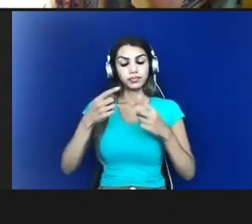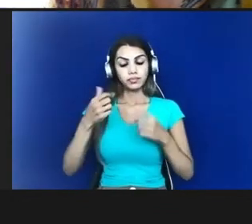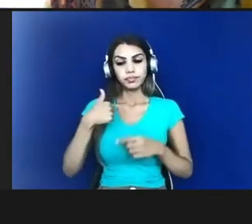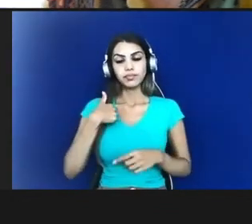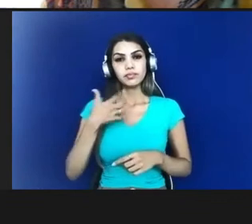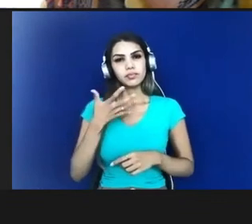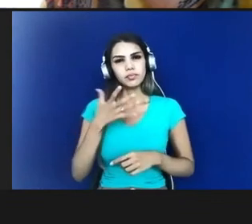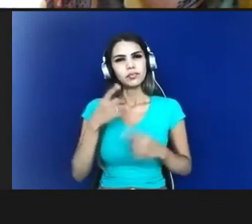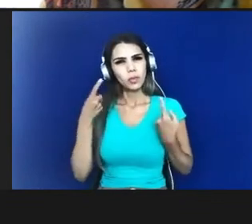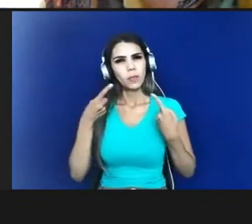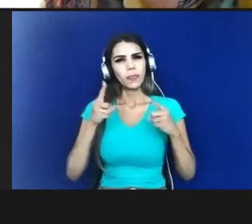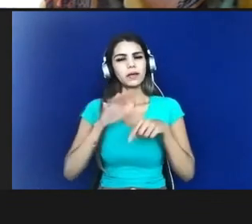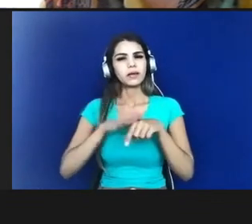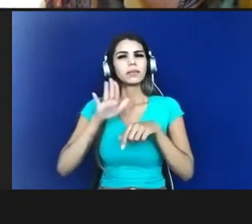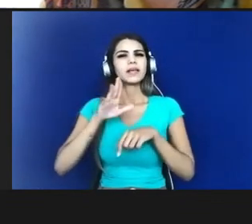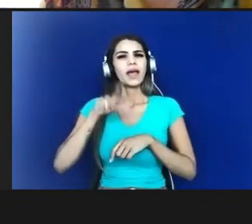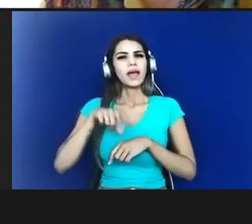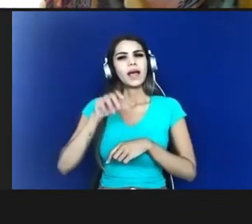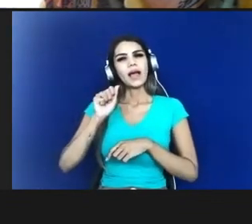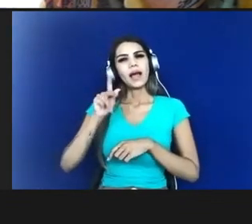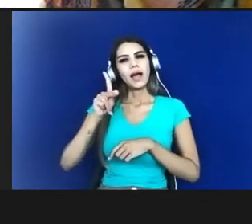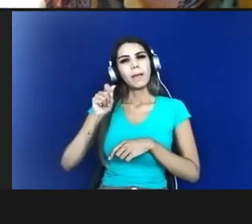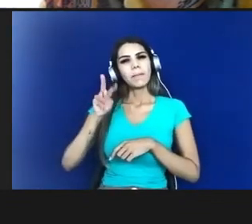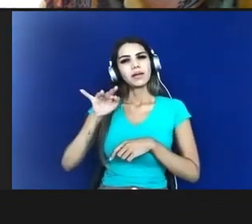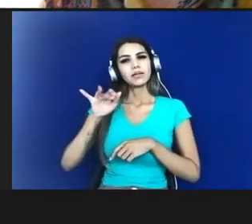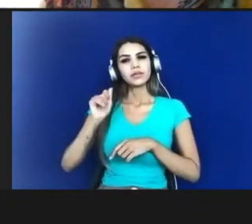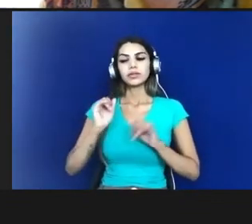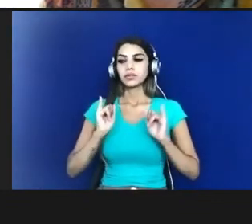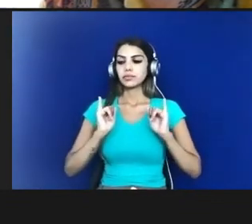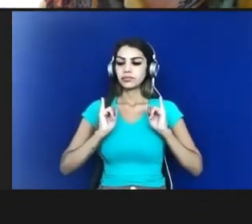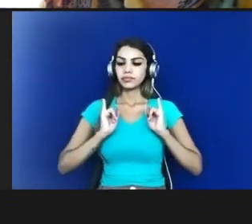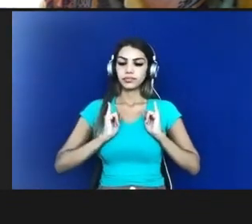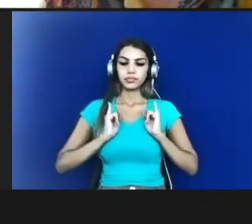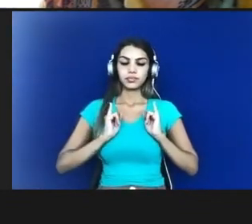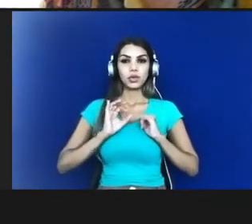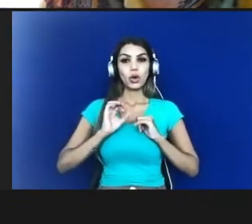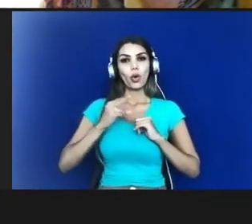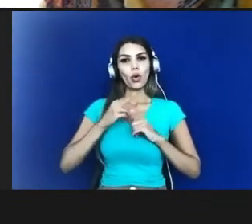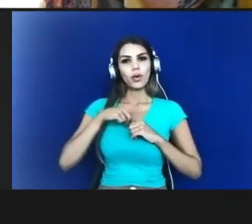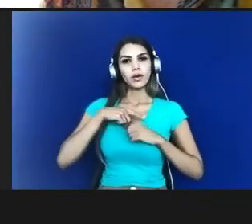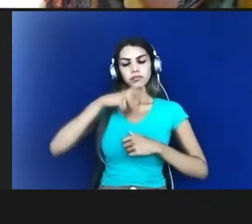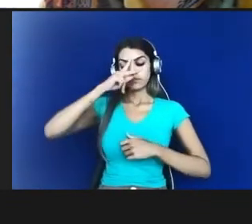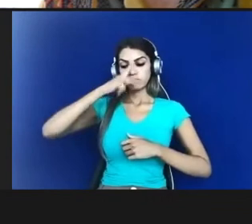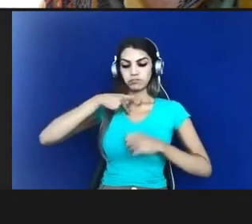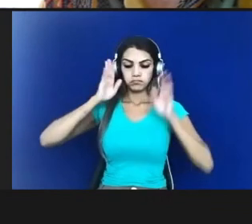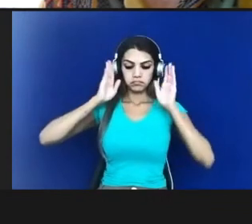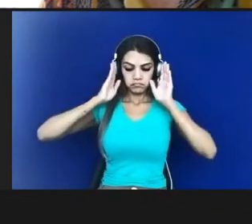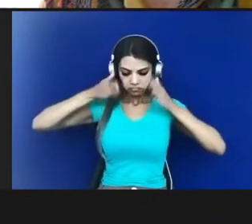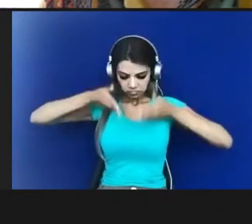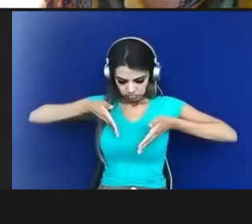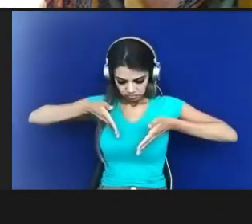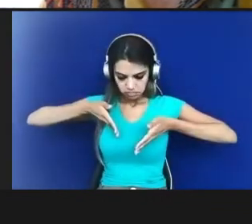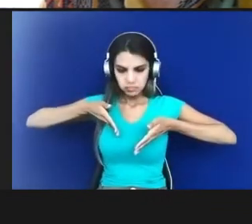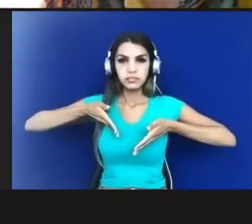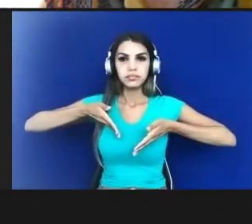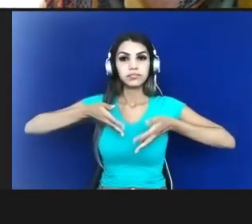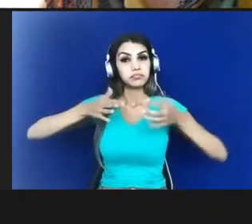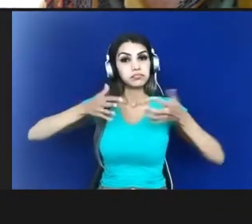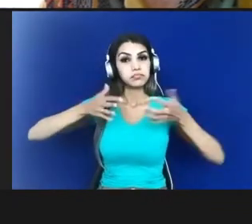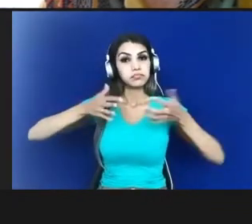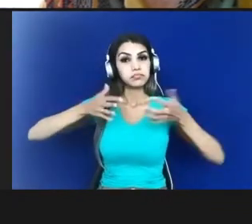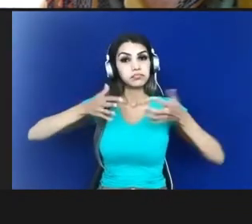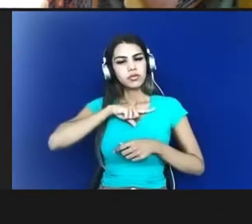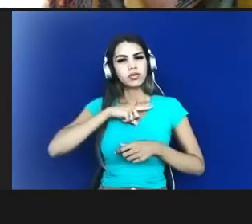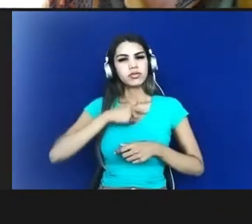apatia ou seria egoísmo né visto que nós vivemos nesse mundo neoliberal em que